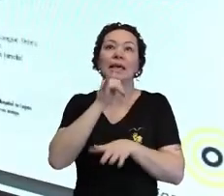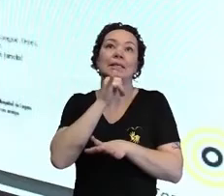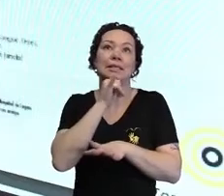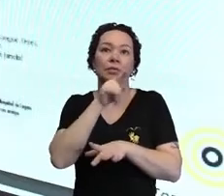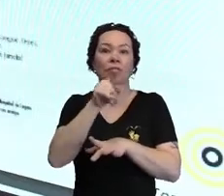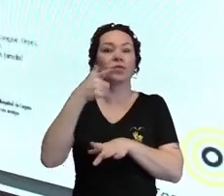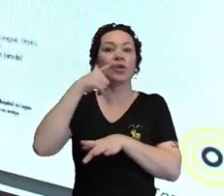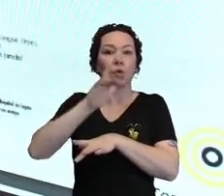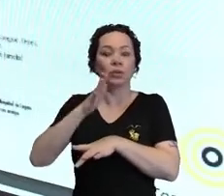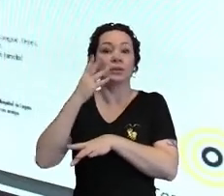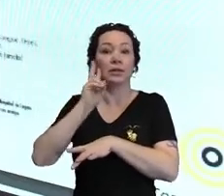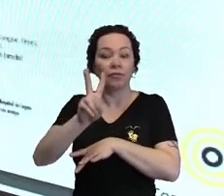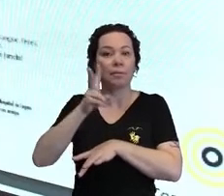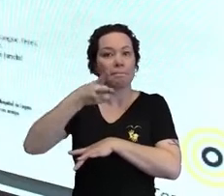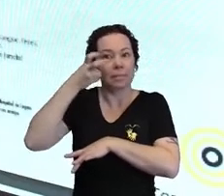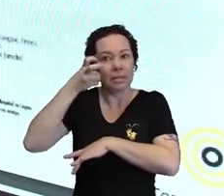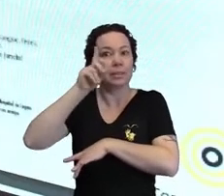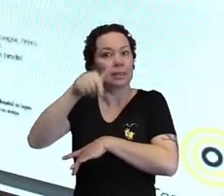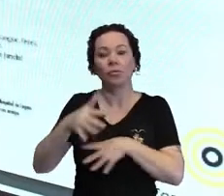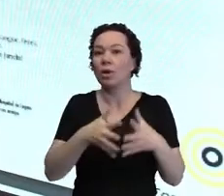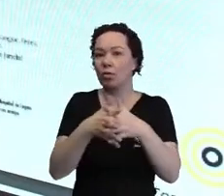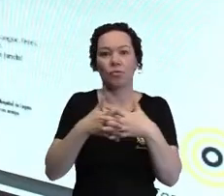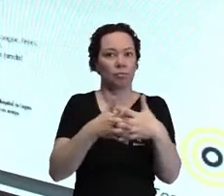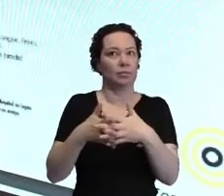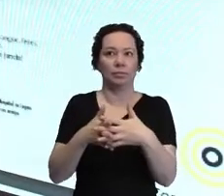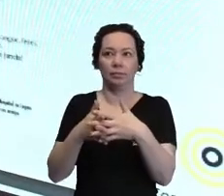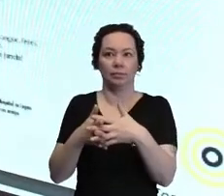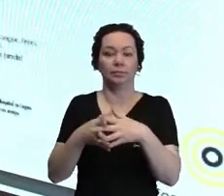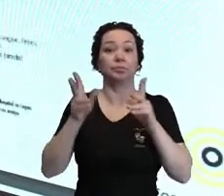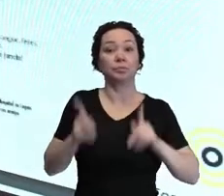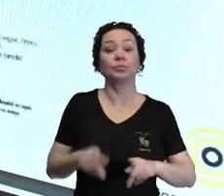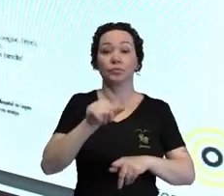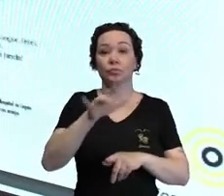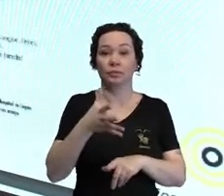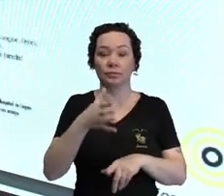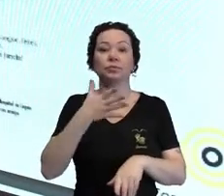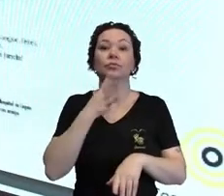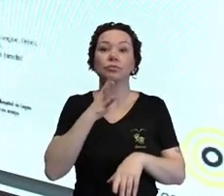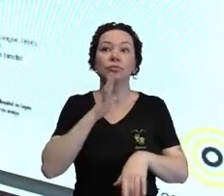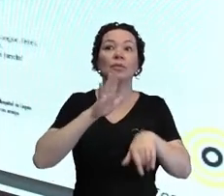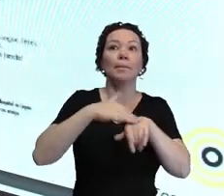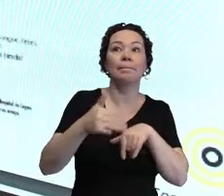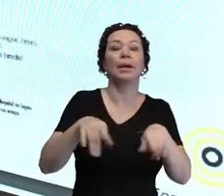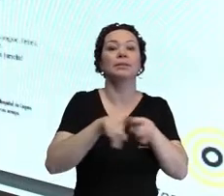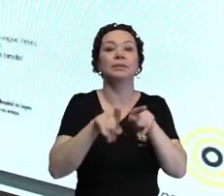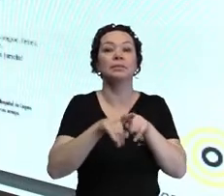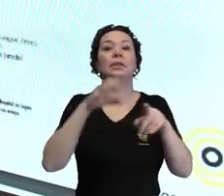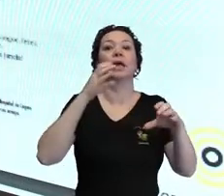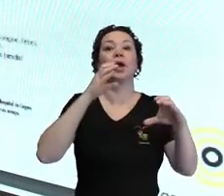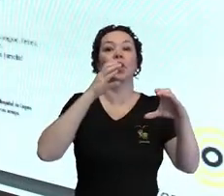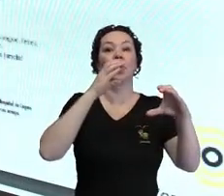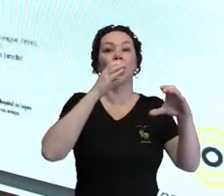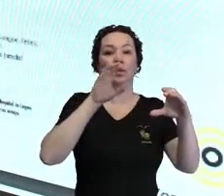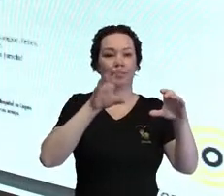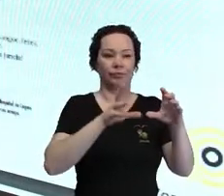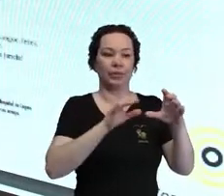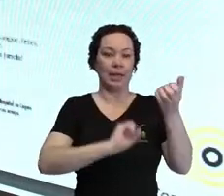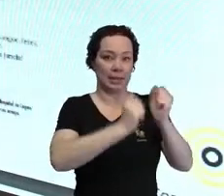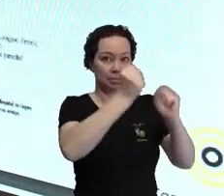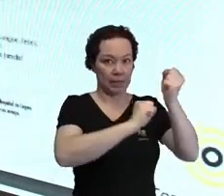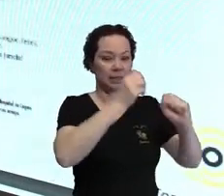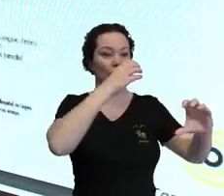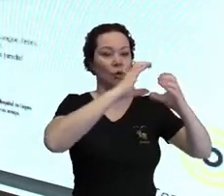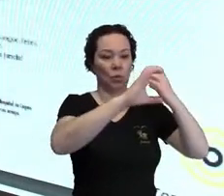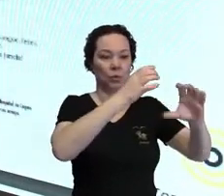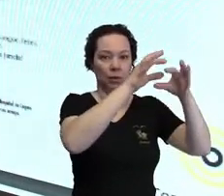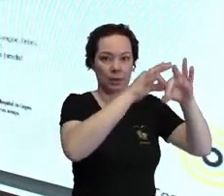para que vocês possam ver como não é complicado. Para quem quiser conhecer um pouco do trabalho da Comunica Simples, que é liderado pela